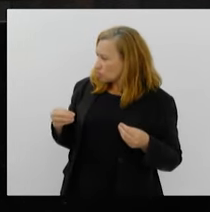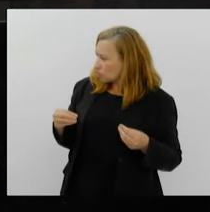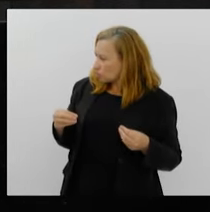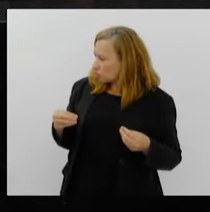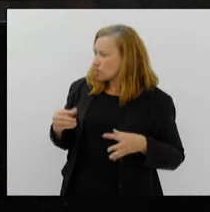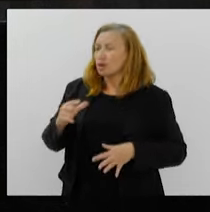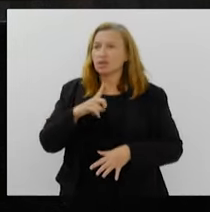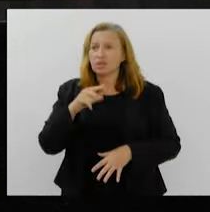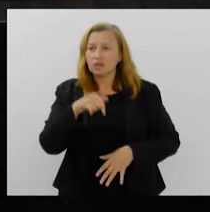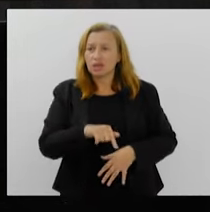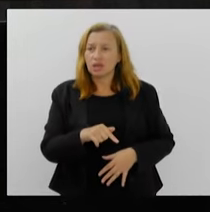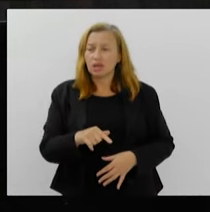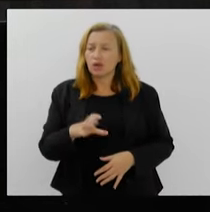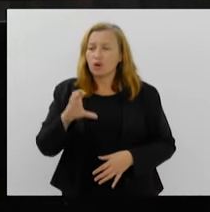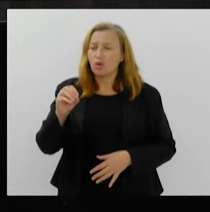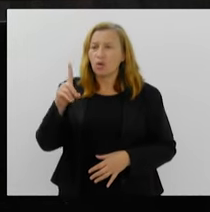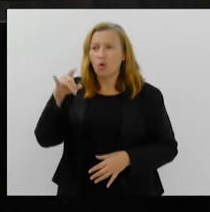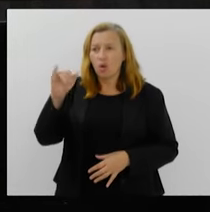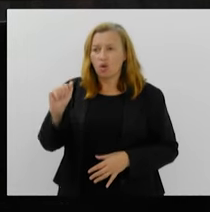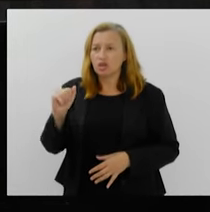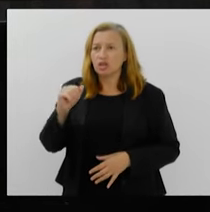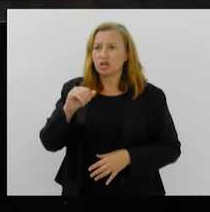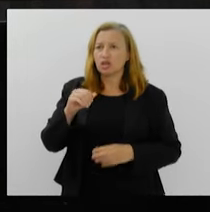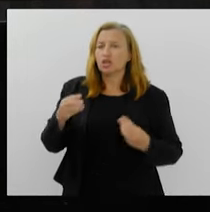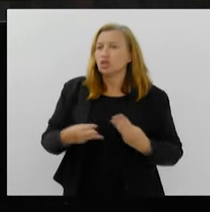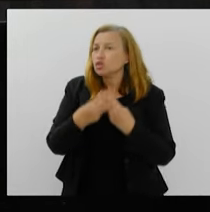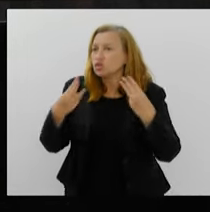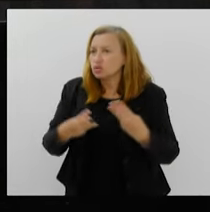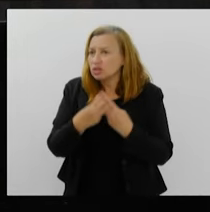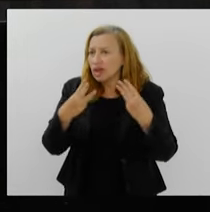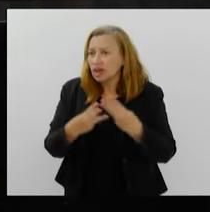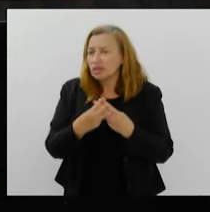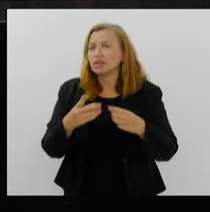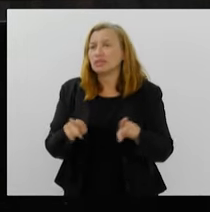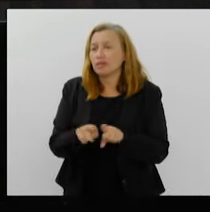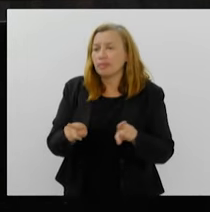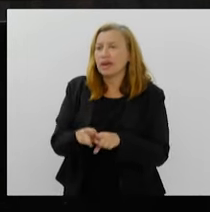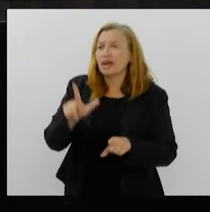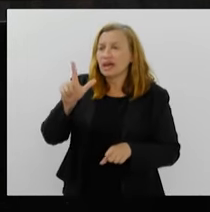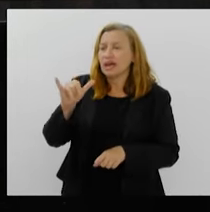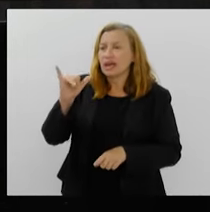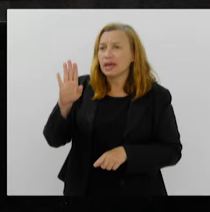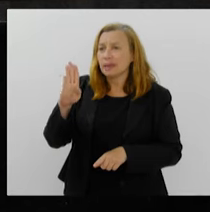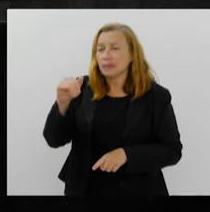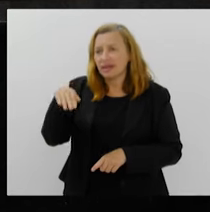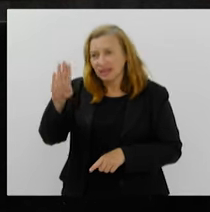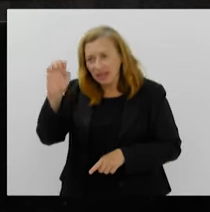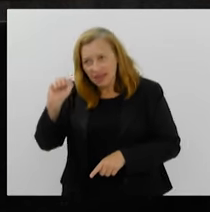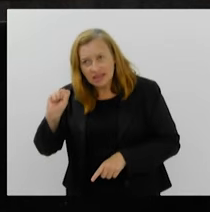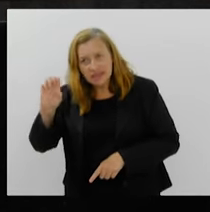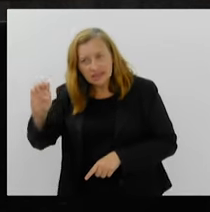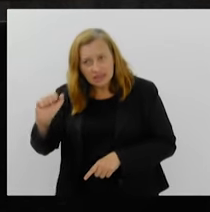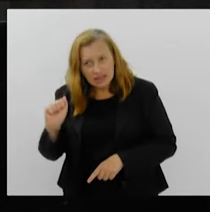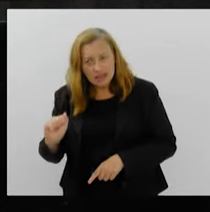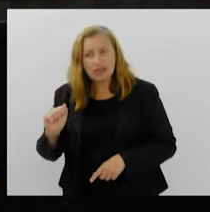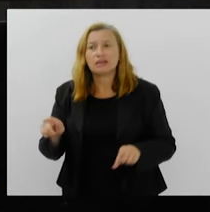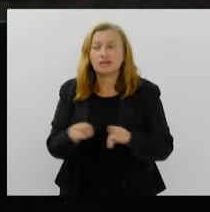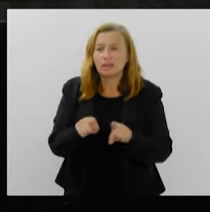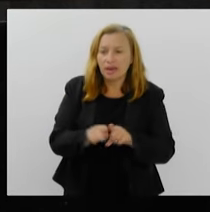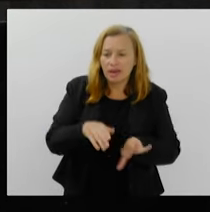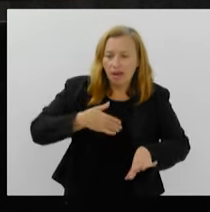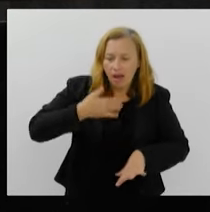colônia judaica, nós temos a colônia de Urbaneza, nós temos a colônia árabe,